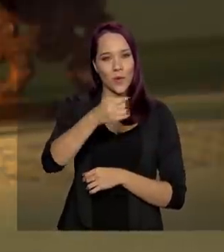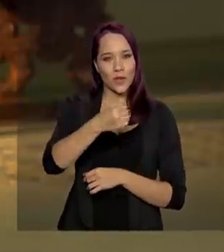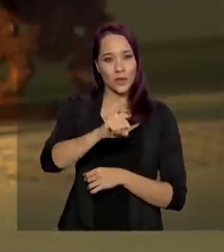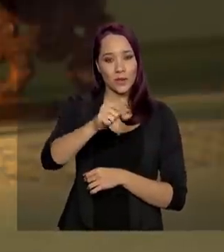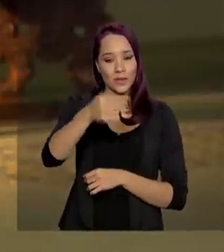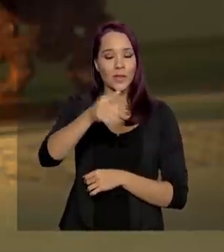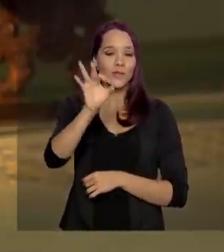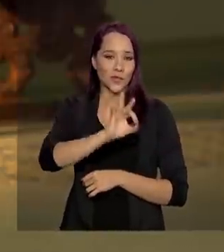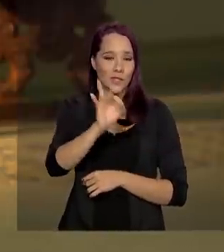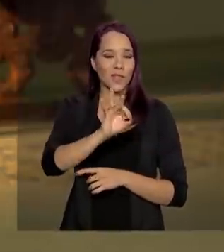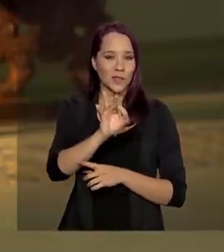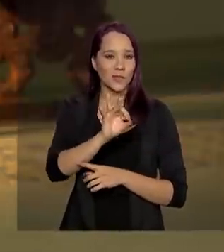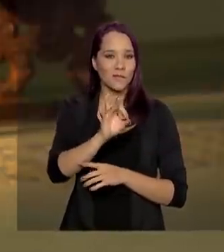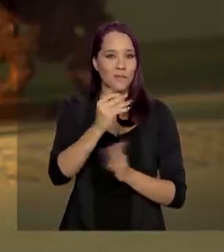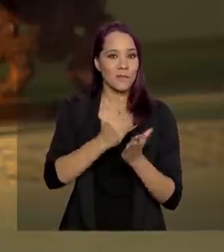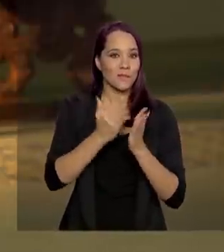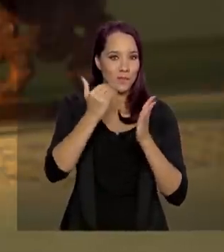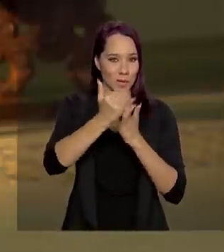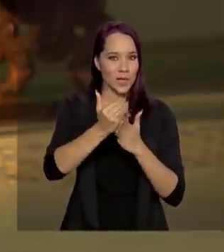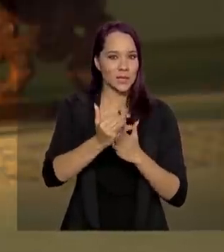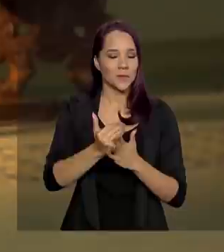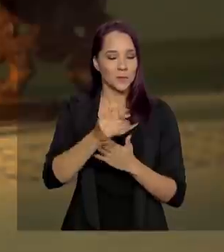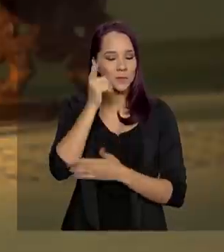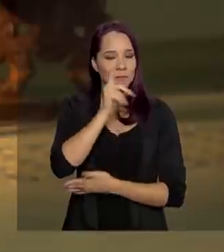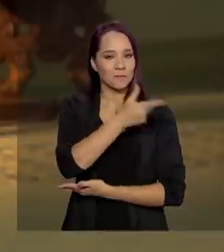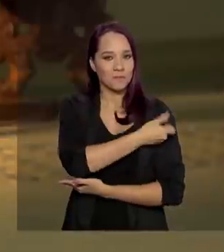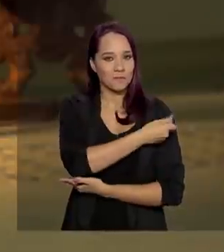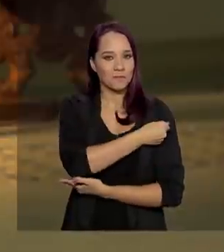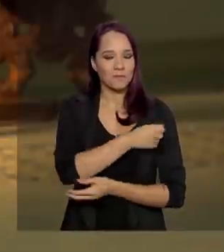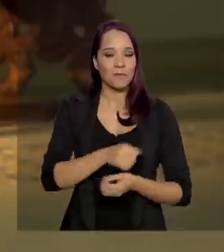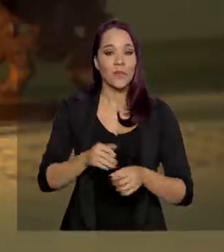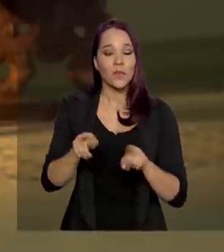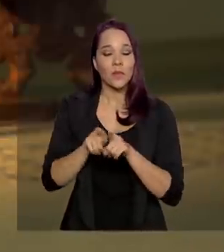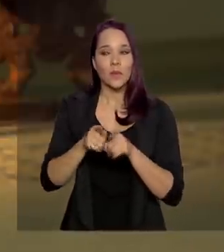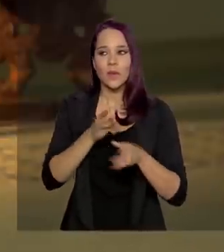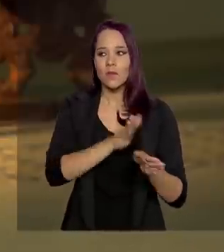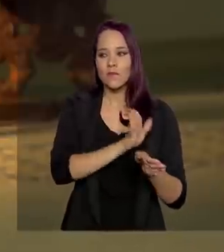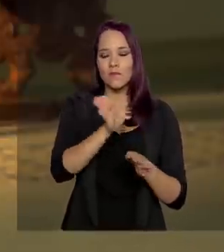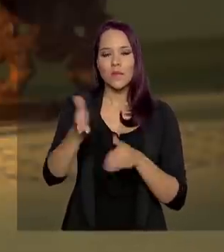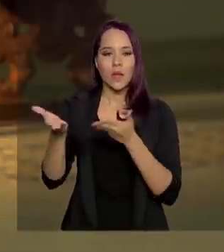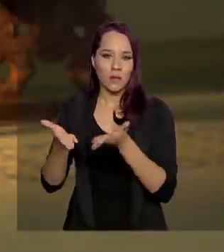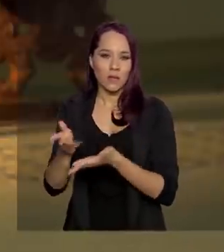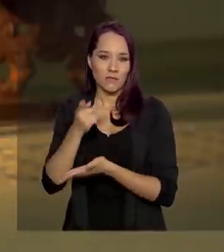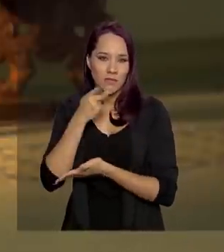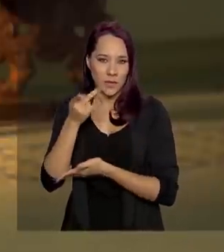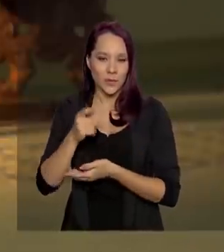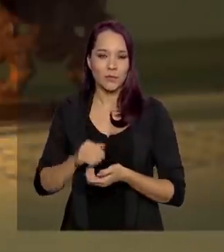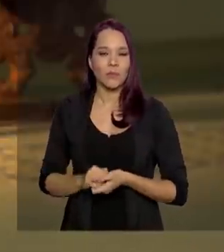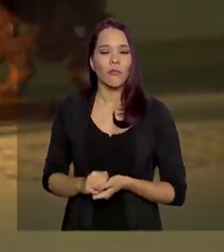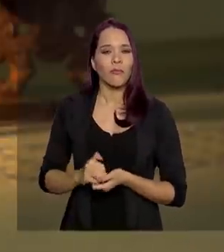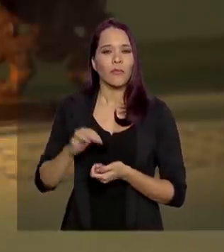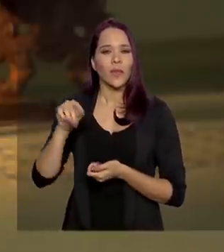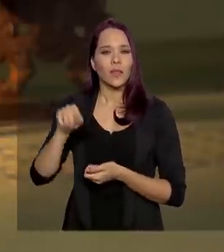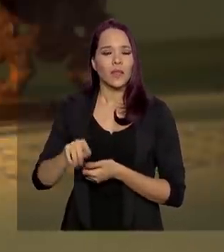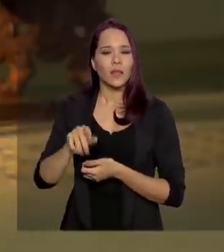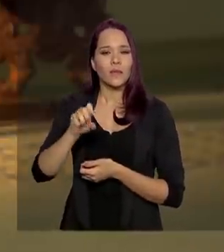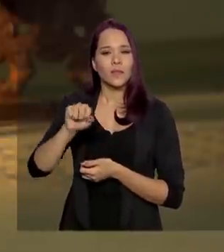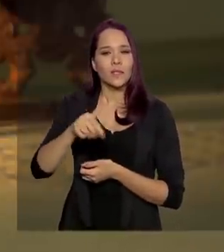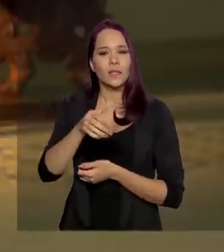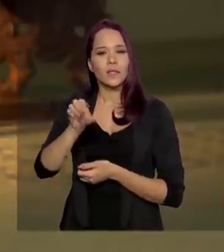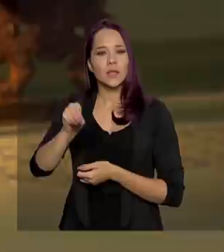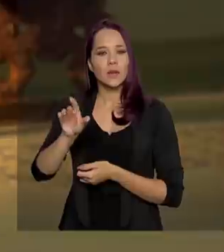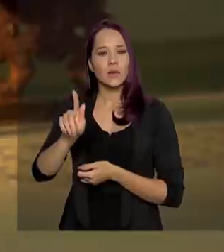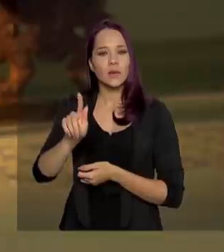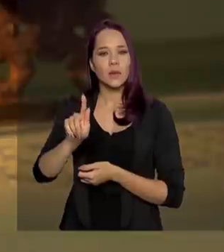como média. E, por exemplo, fomos agora, como eu te falei no primeiro bloco, a região de São Gabriel da Cachoeira